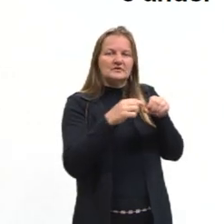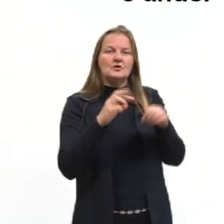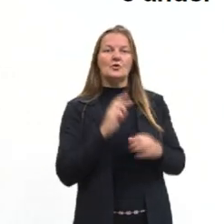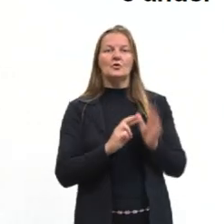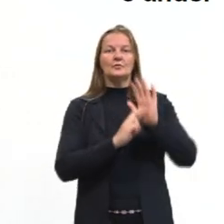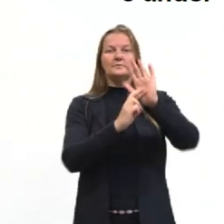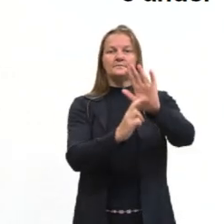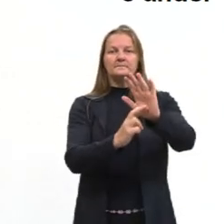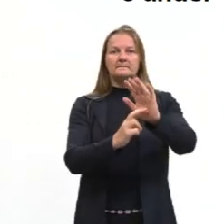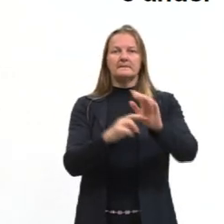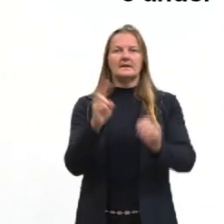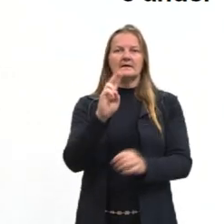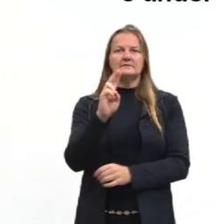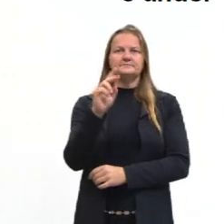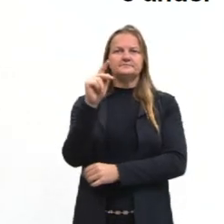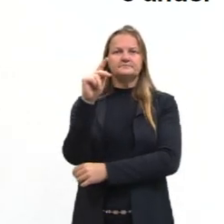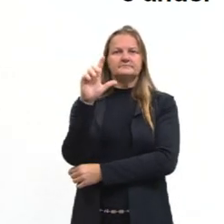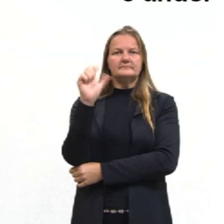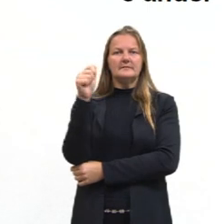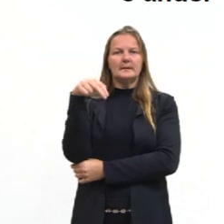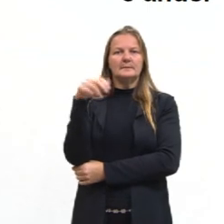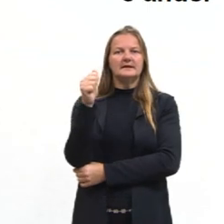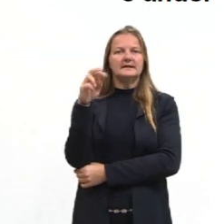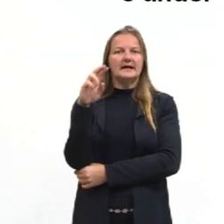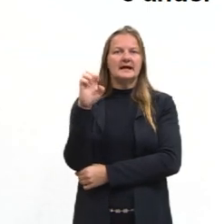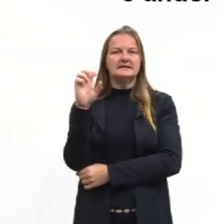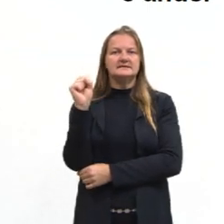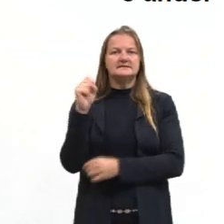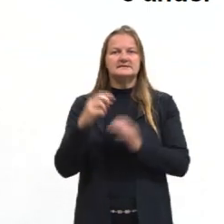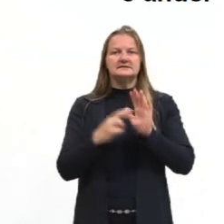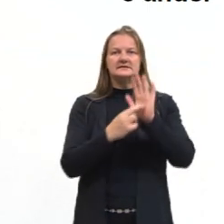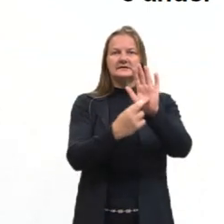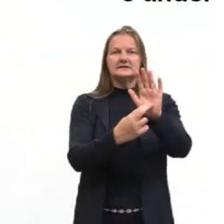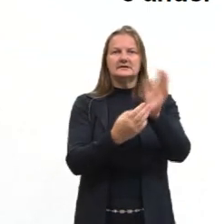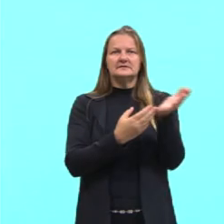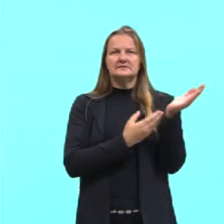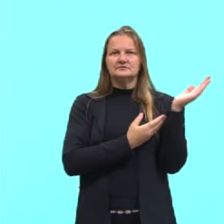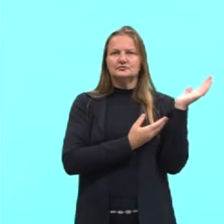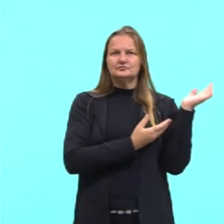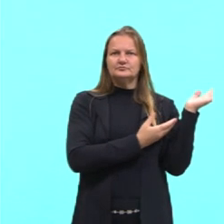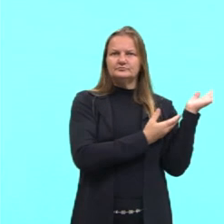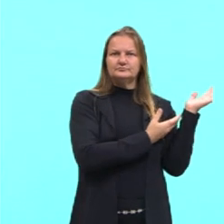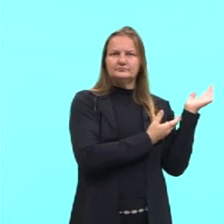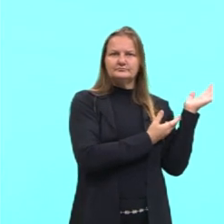estão as planárias. Então, aqui nós podemos ver essas duas primeiras figuras,